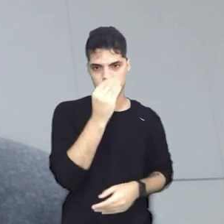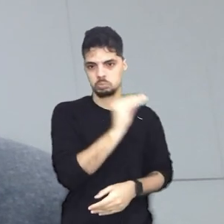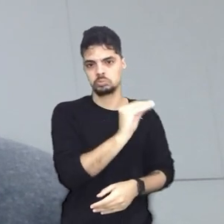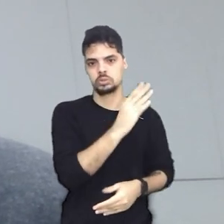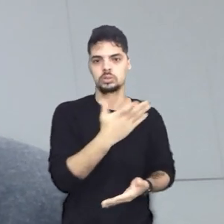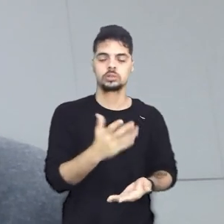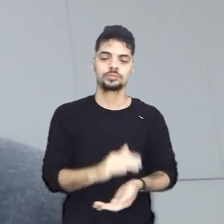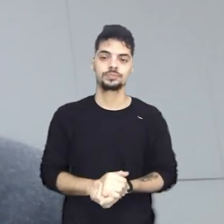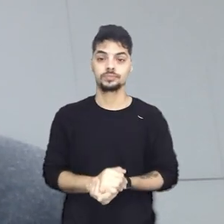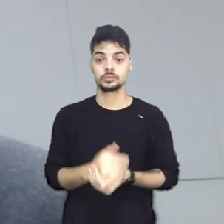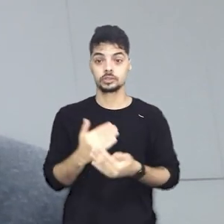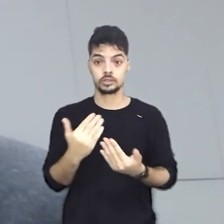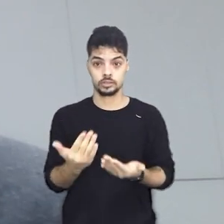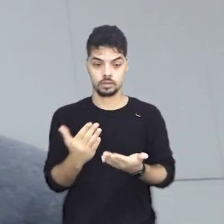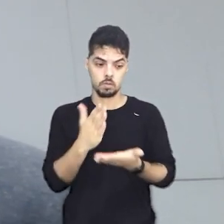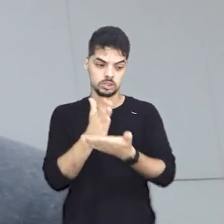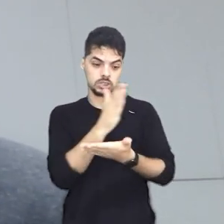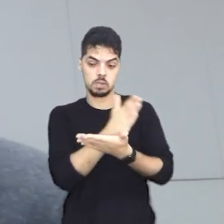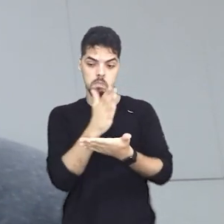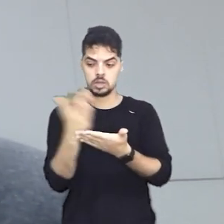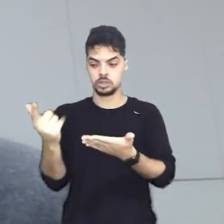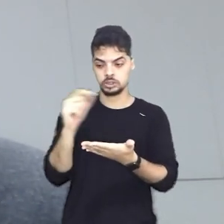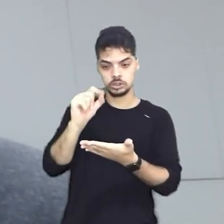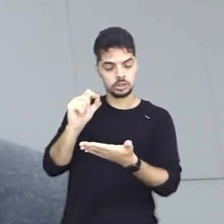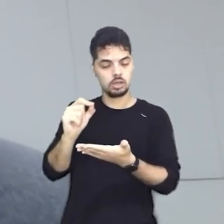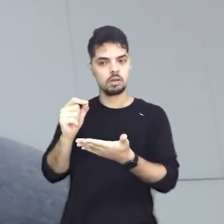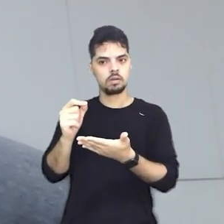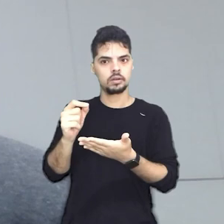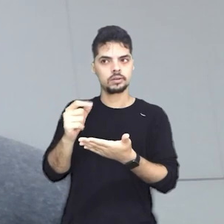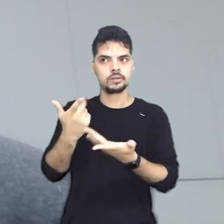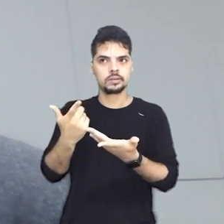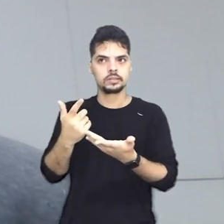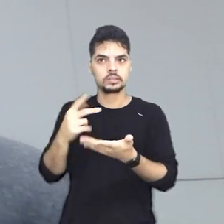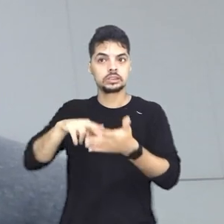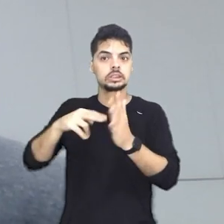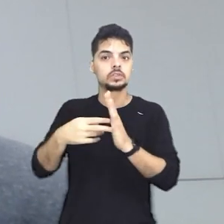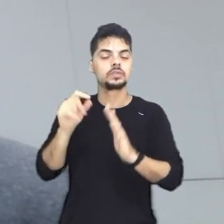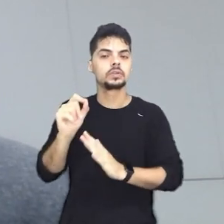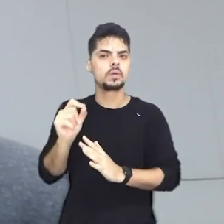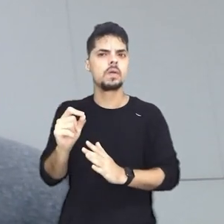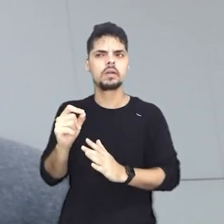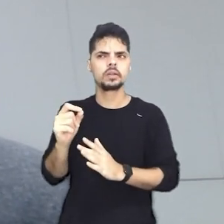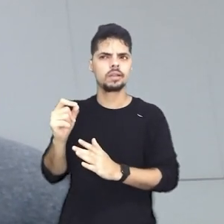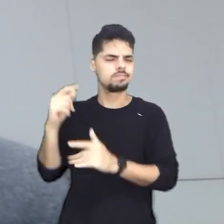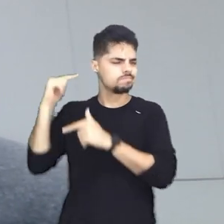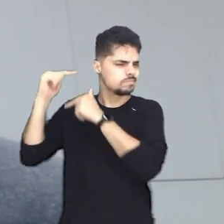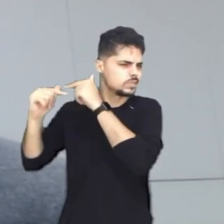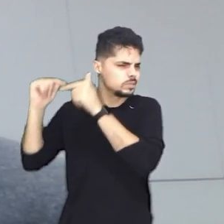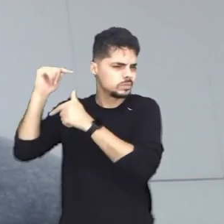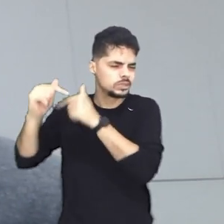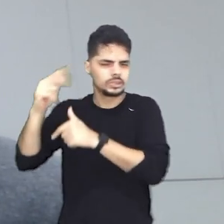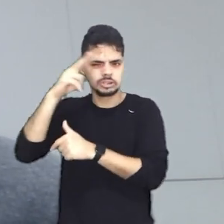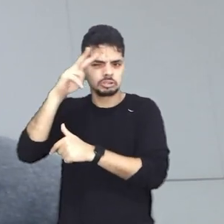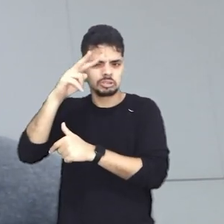caráter republicano e o povo brasileiro. E esse fato, esta separação